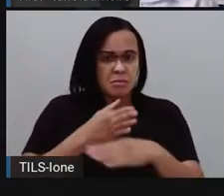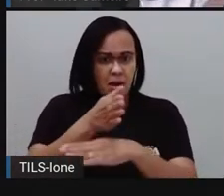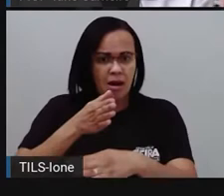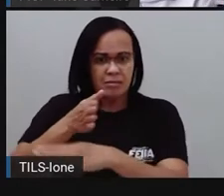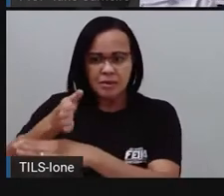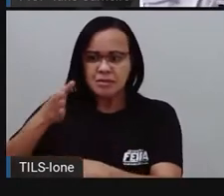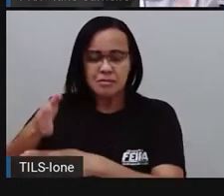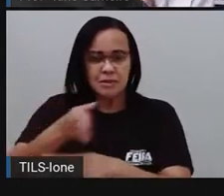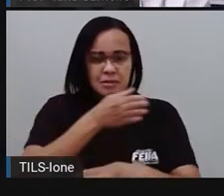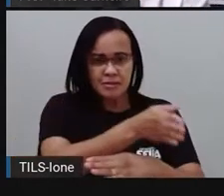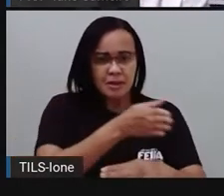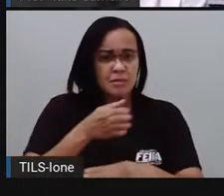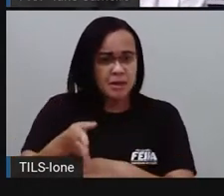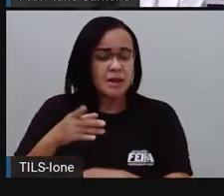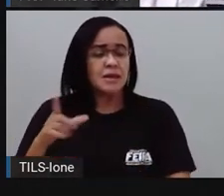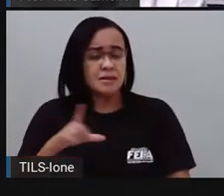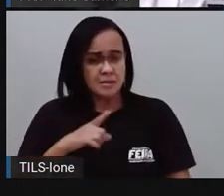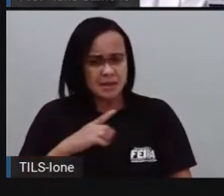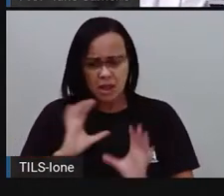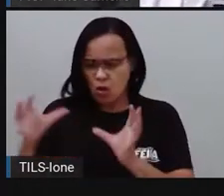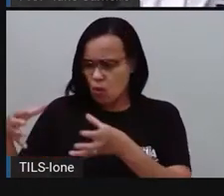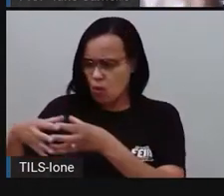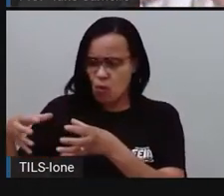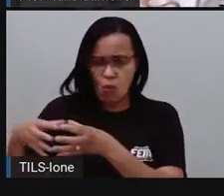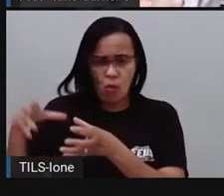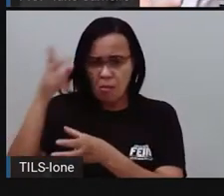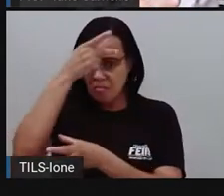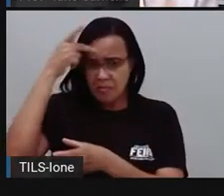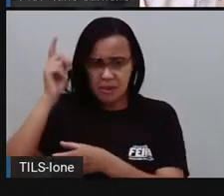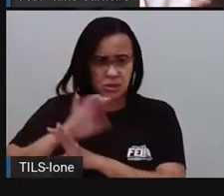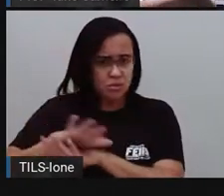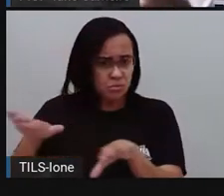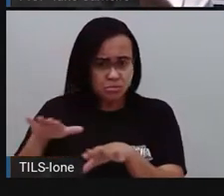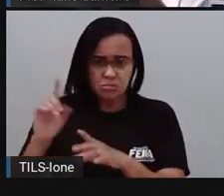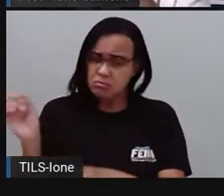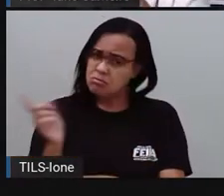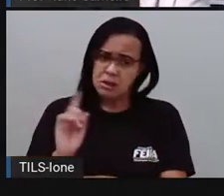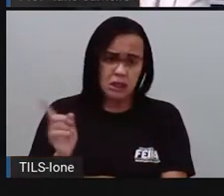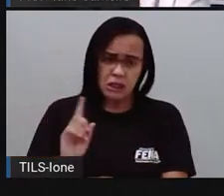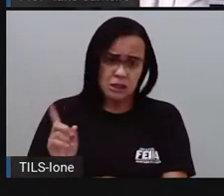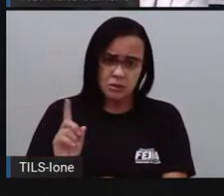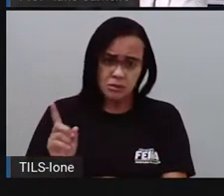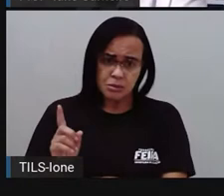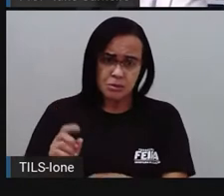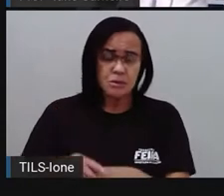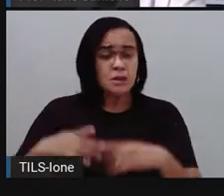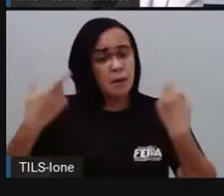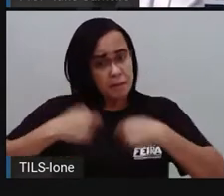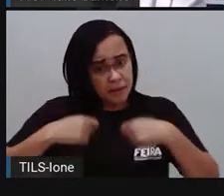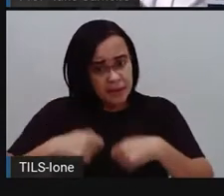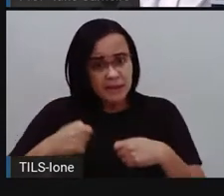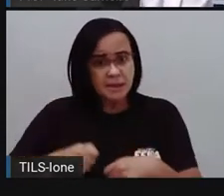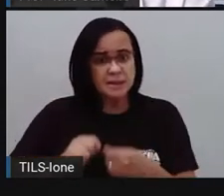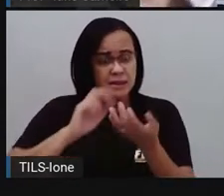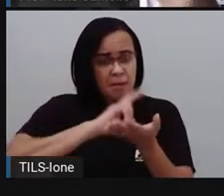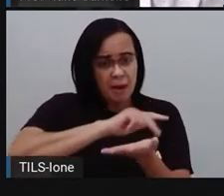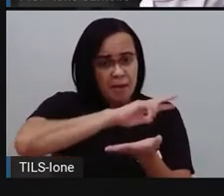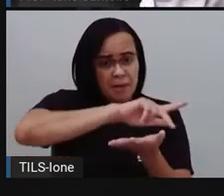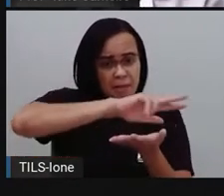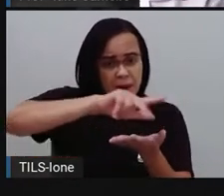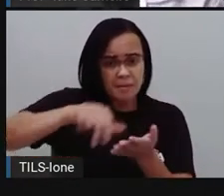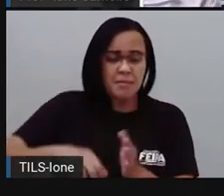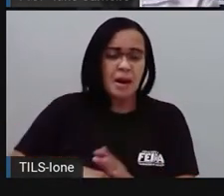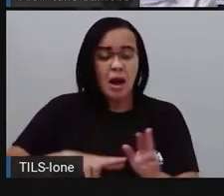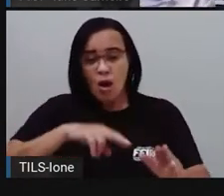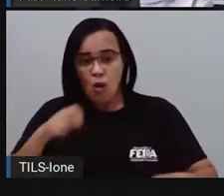está aí à nossa disposição, não apenas um grupo de pessoas, né? Igual lá no vídeo, não só algumas peças do jogo consigam entrar,